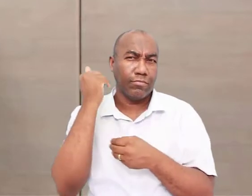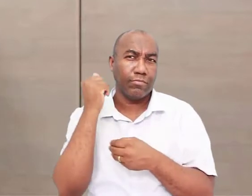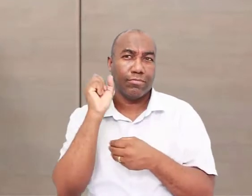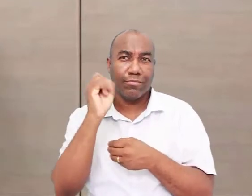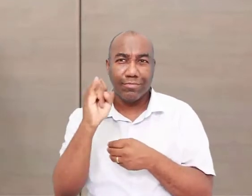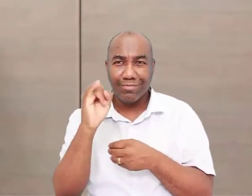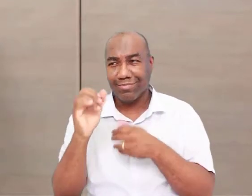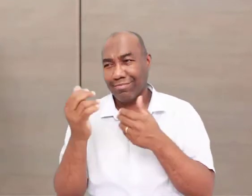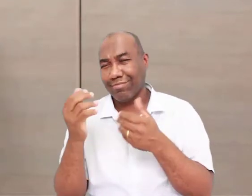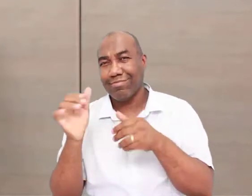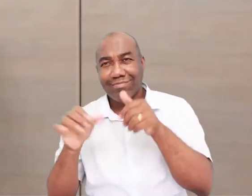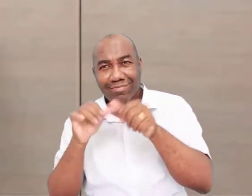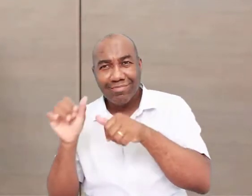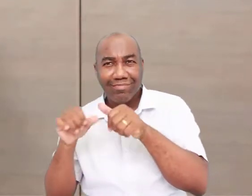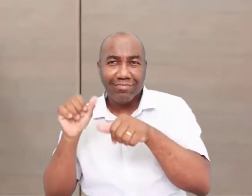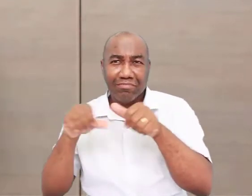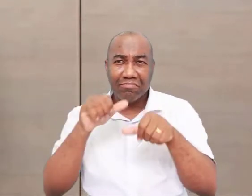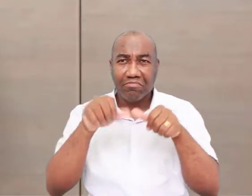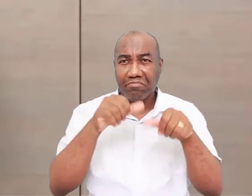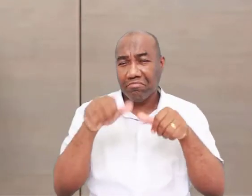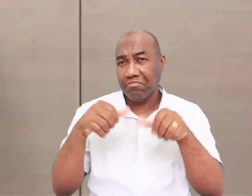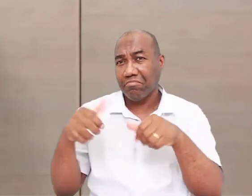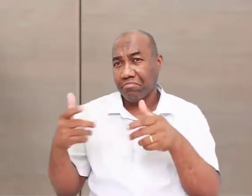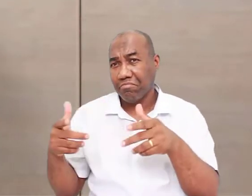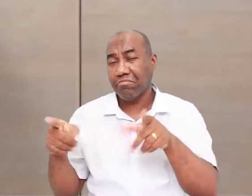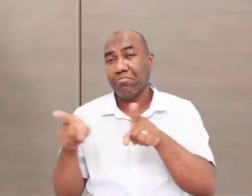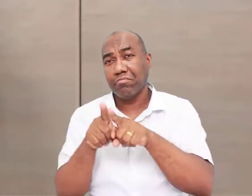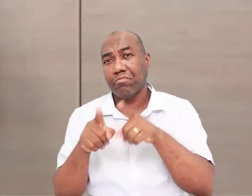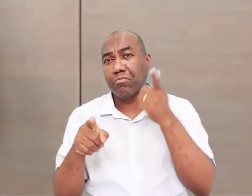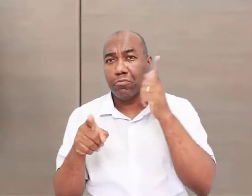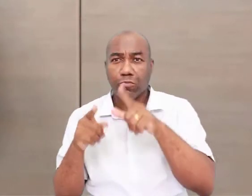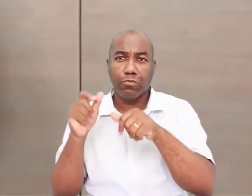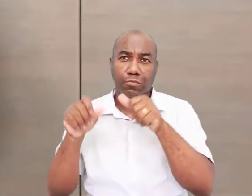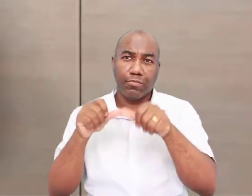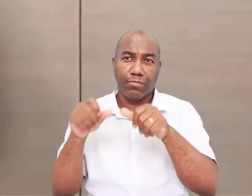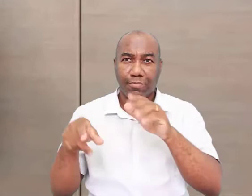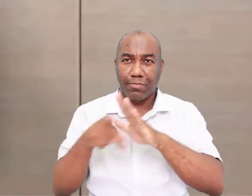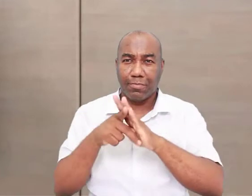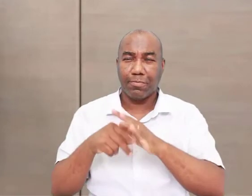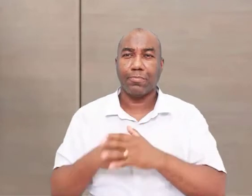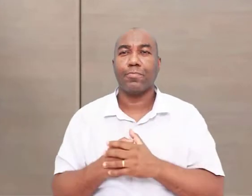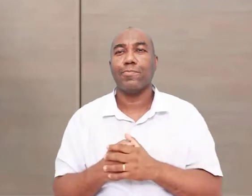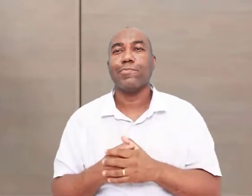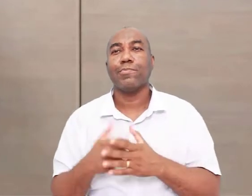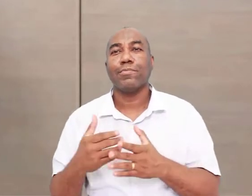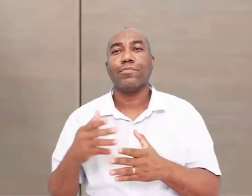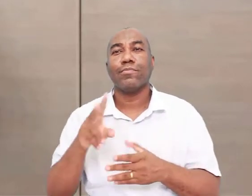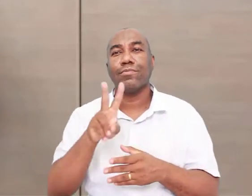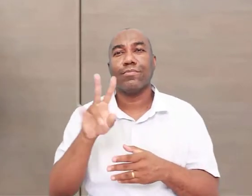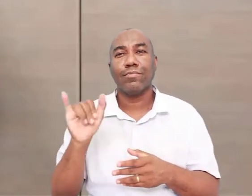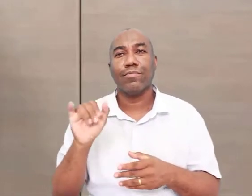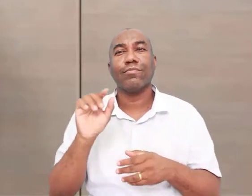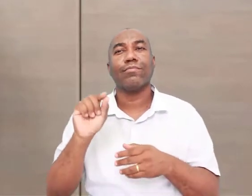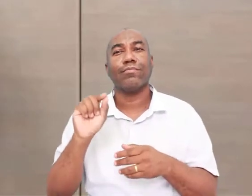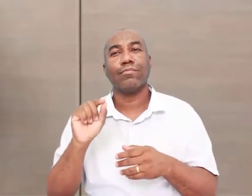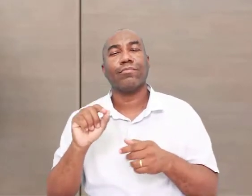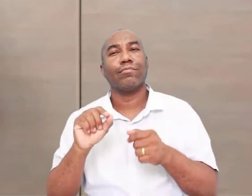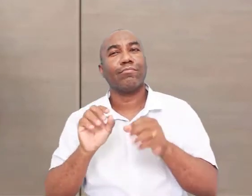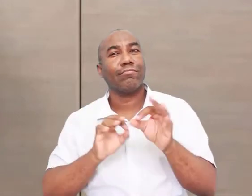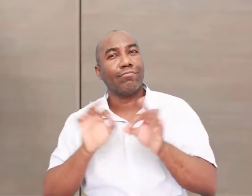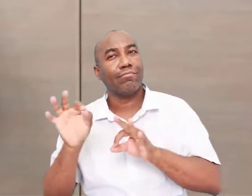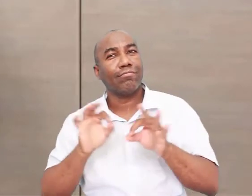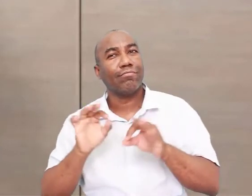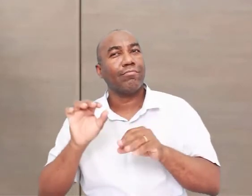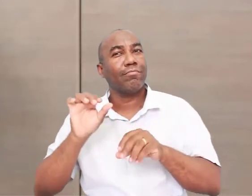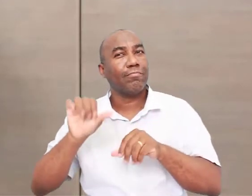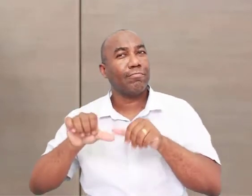que ele modifica o ambiente, o ambiente também reflete na modificação física e biológica dele. Então, ele vai passando por um processo de